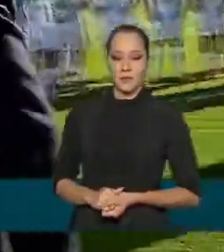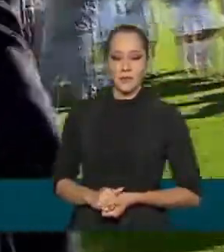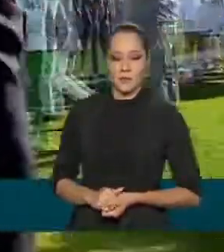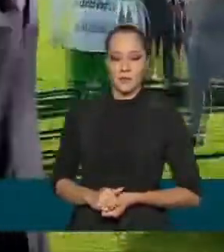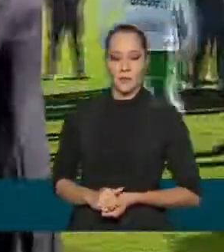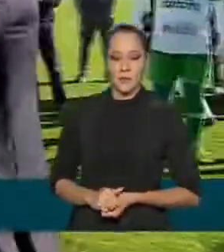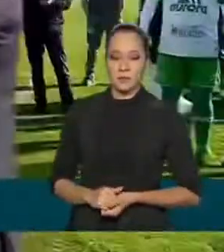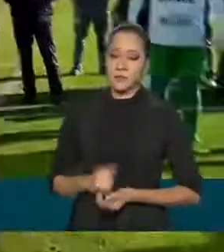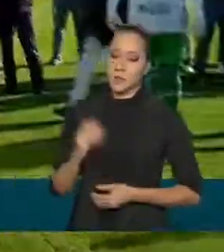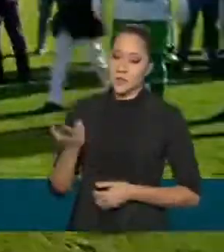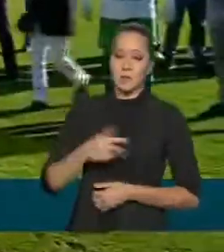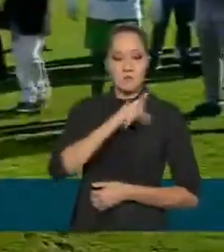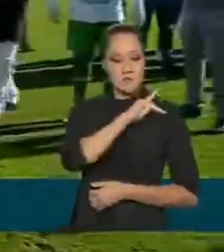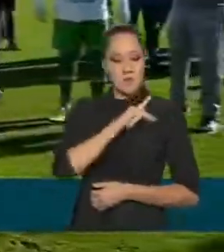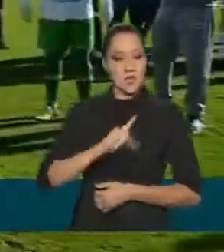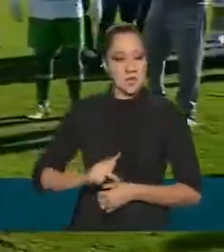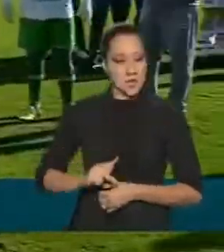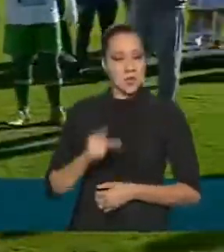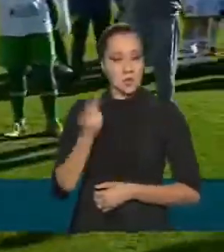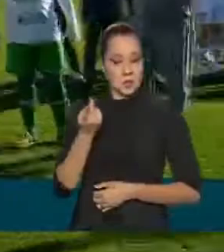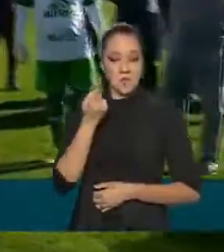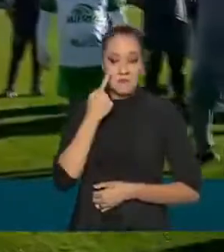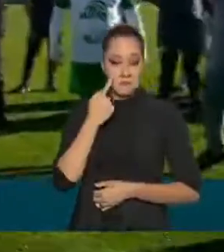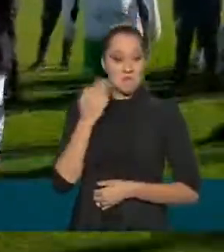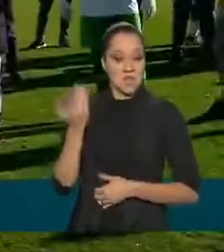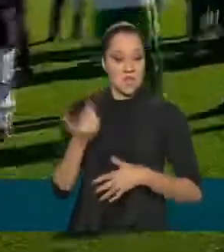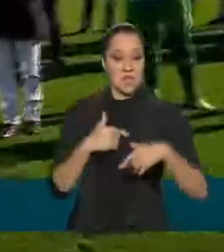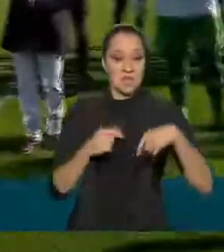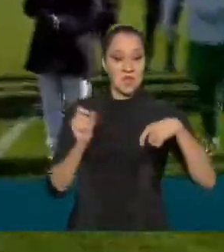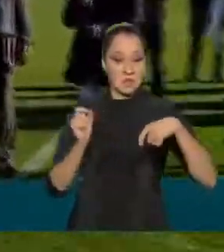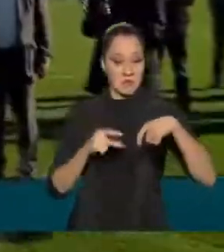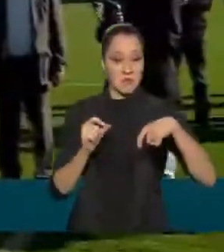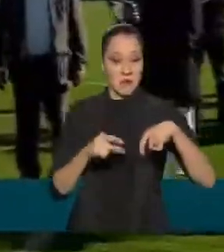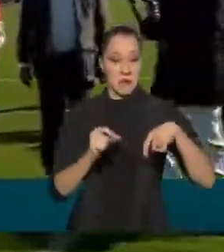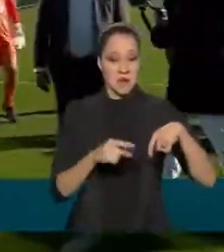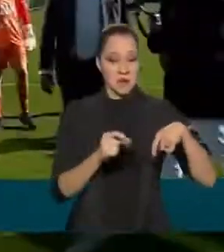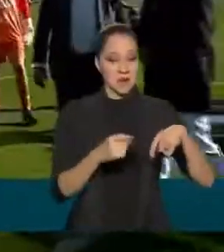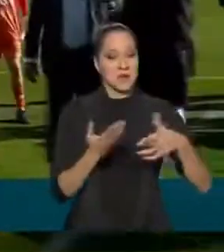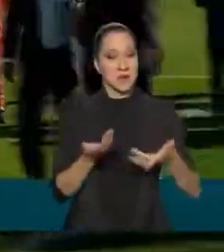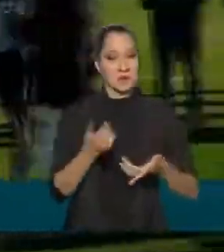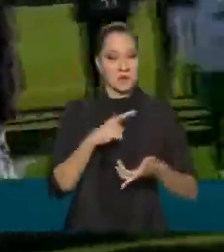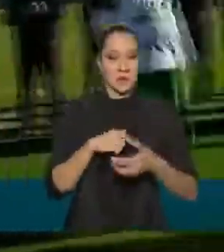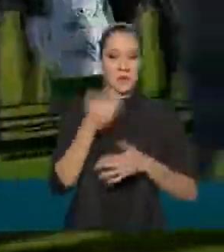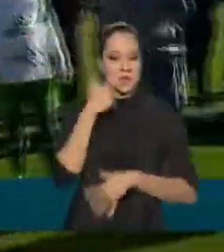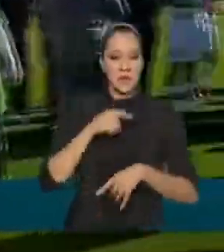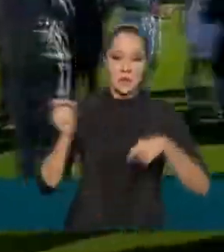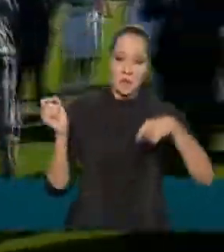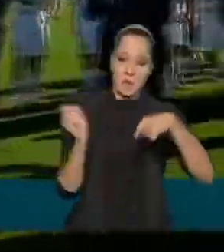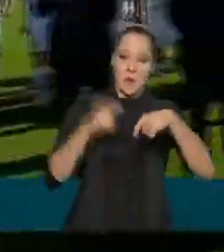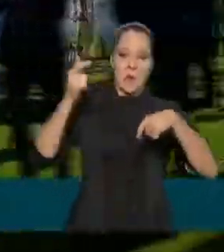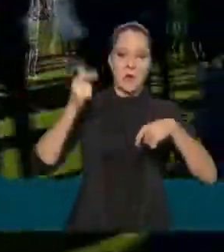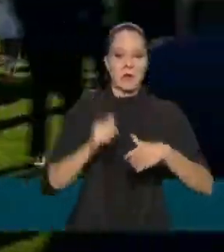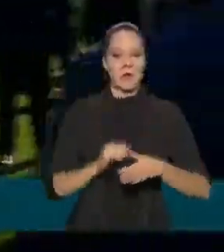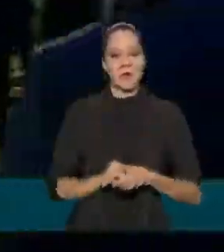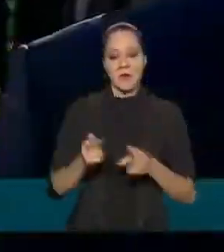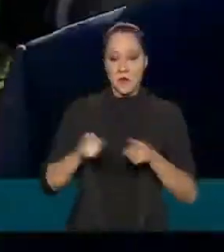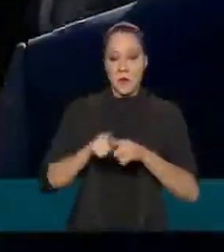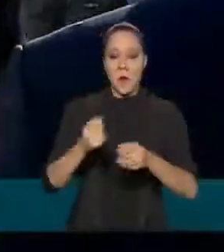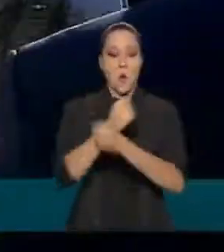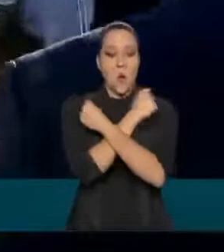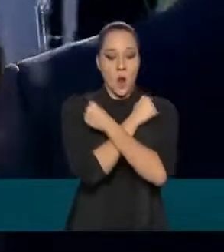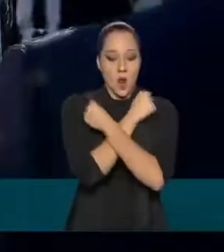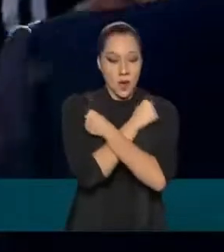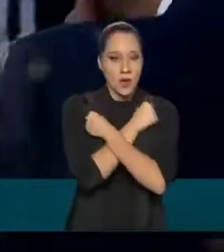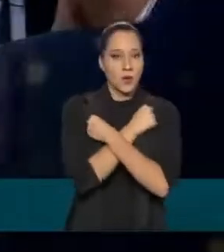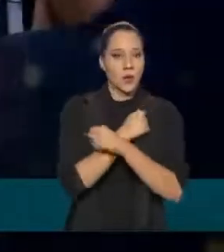E o presidente, cobrando ali uma penalidade, marcou um gol ali num goleiro das